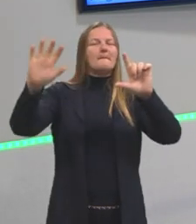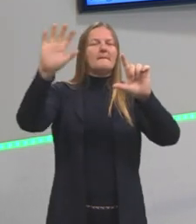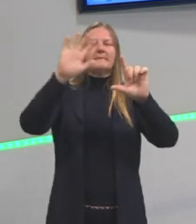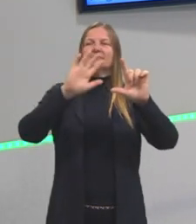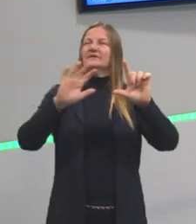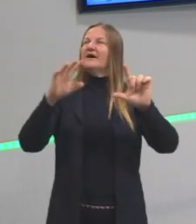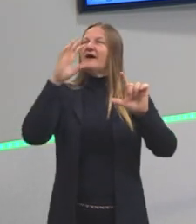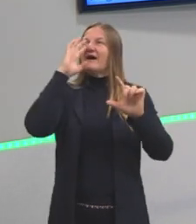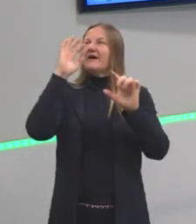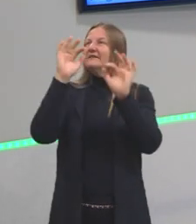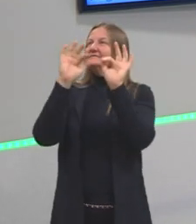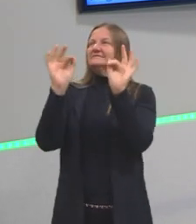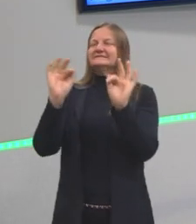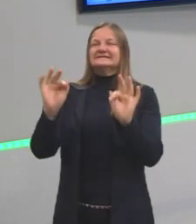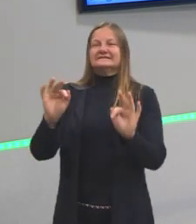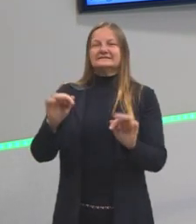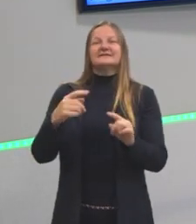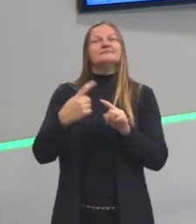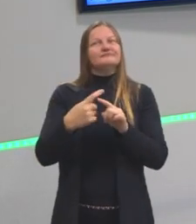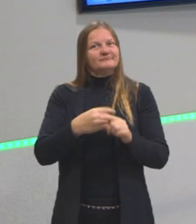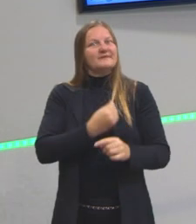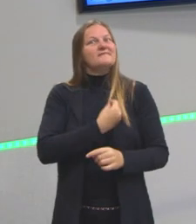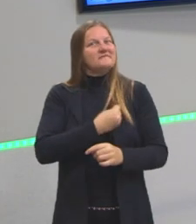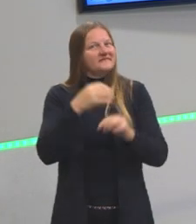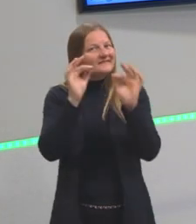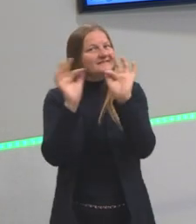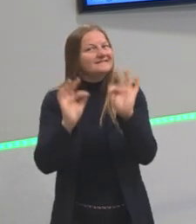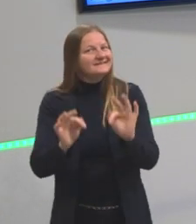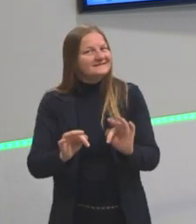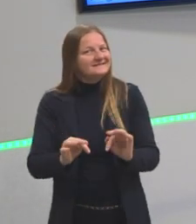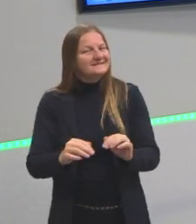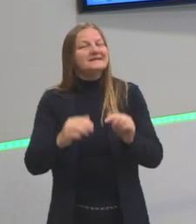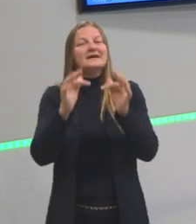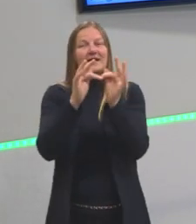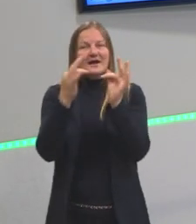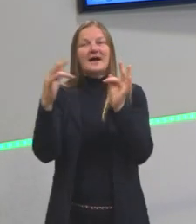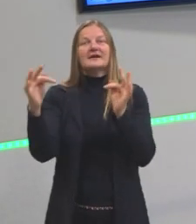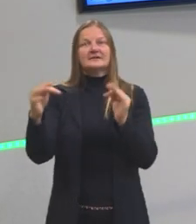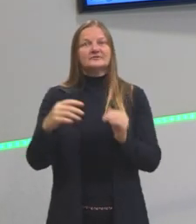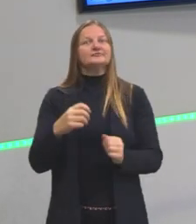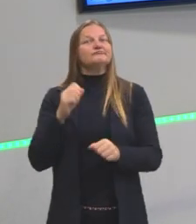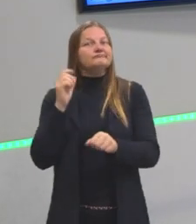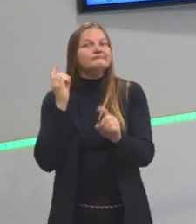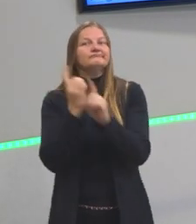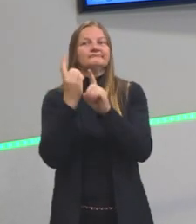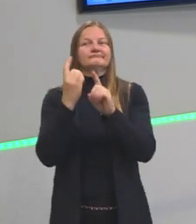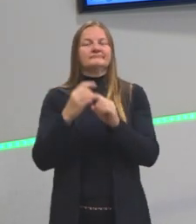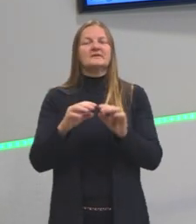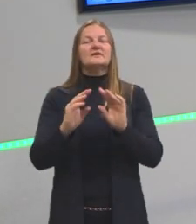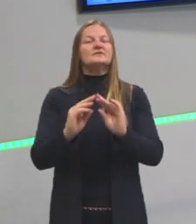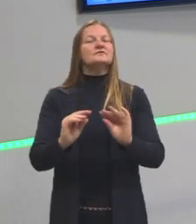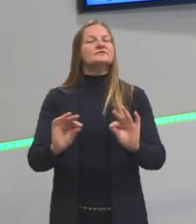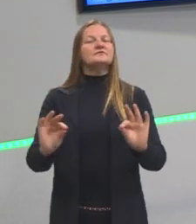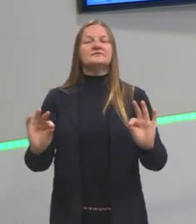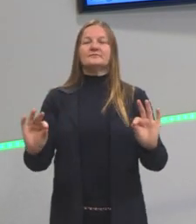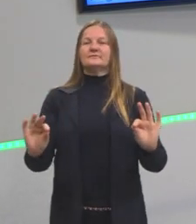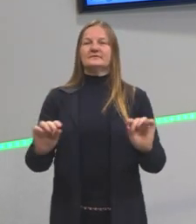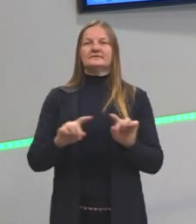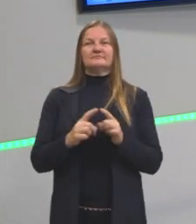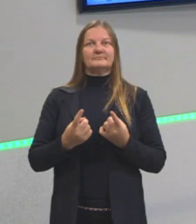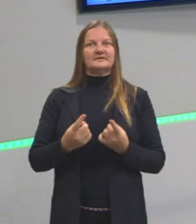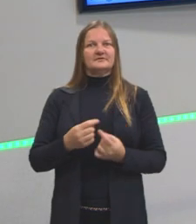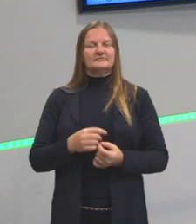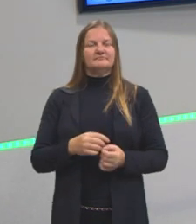vivendo felizes. Então, é essa vida feliz que os arcadis buscam. Eles querem o quê? Uma simplicidade. Isso